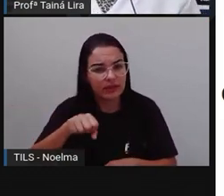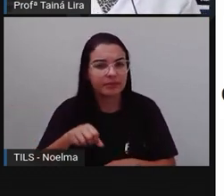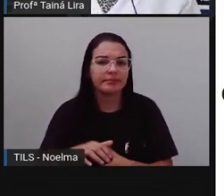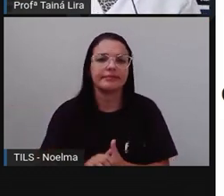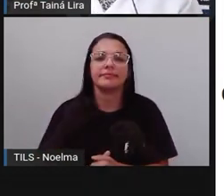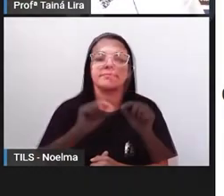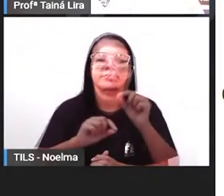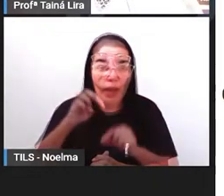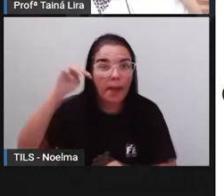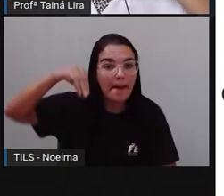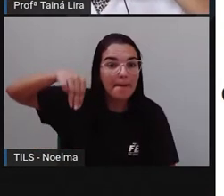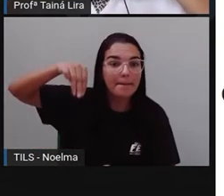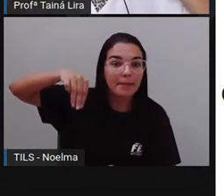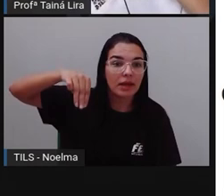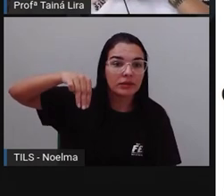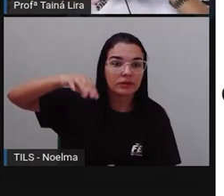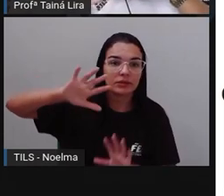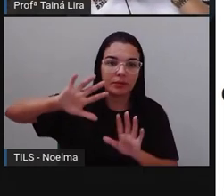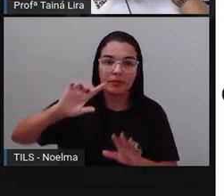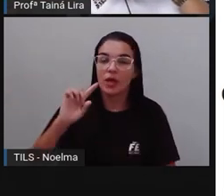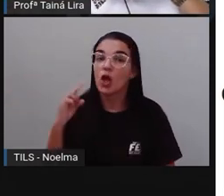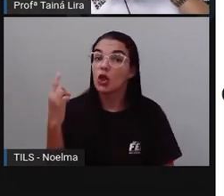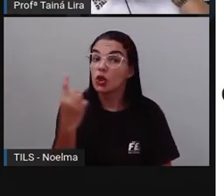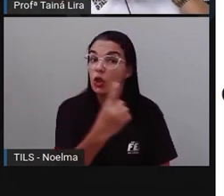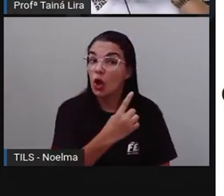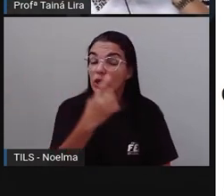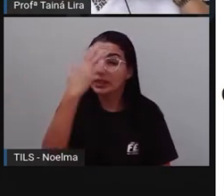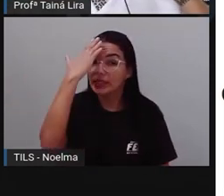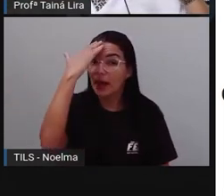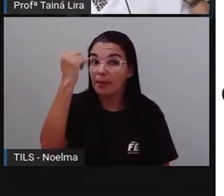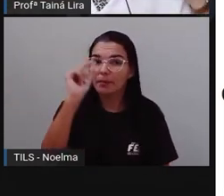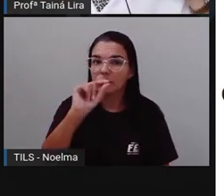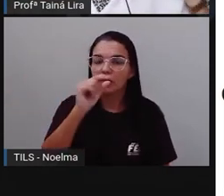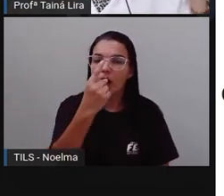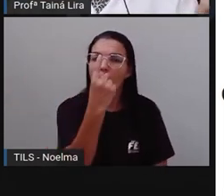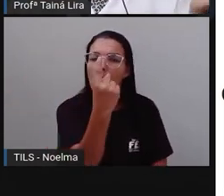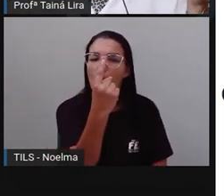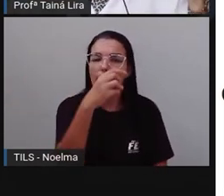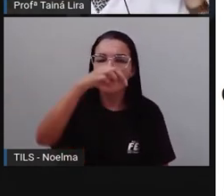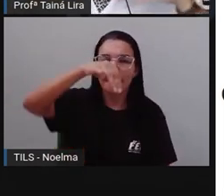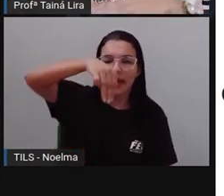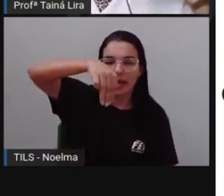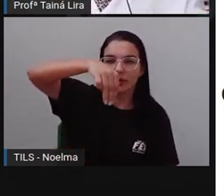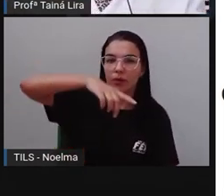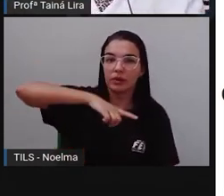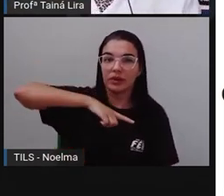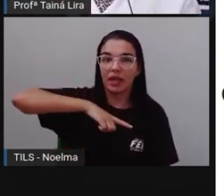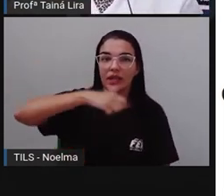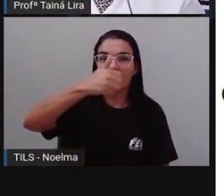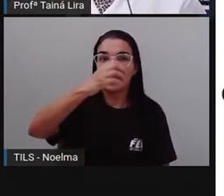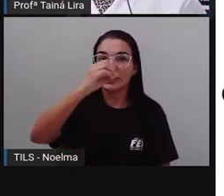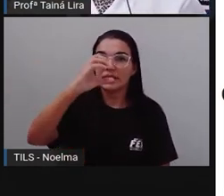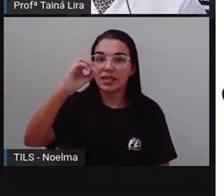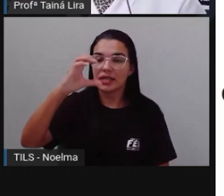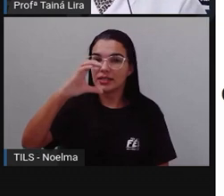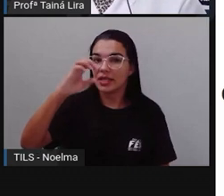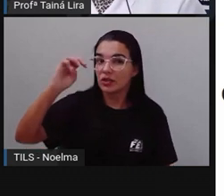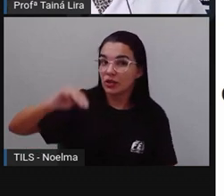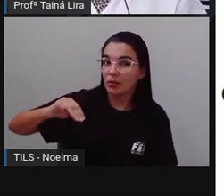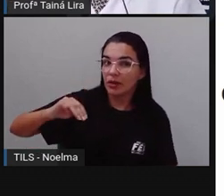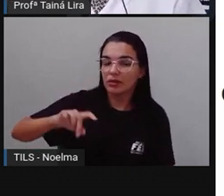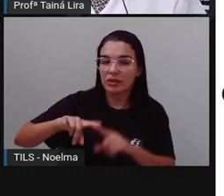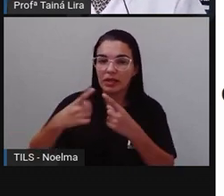Menor, Tá? Nós sabemos que, É, Um metro tem 100 centímetros, Então, 200 metros, Né?